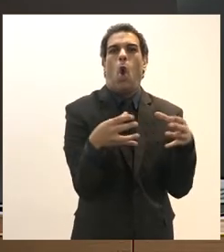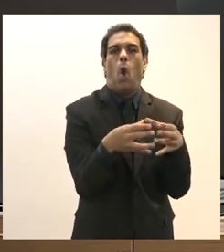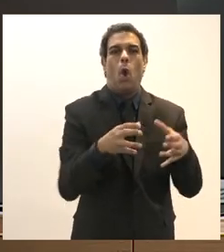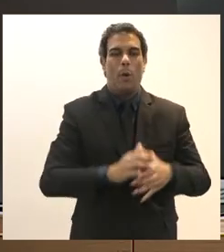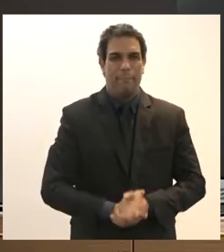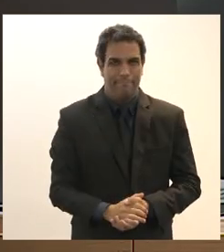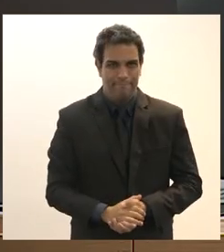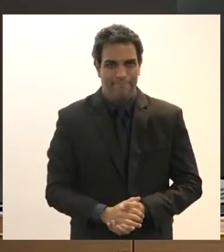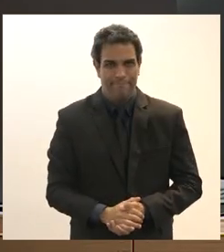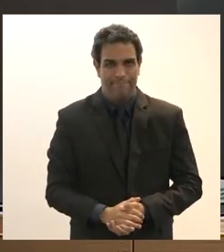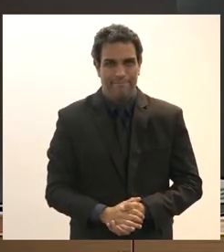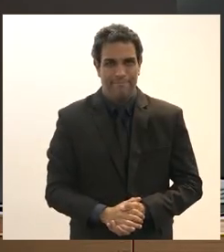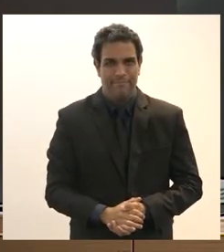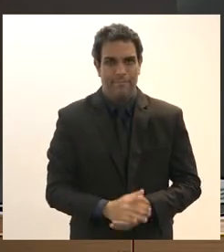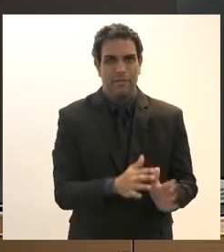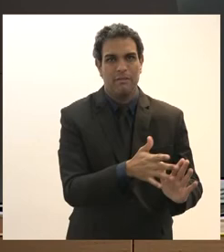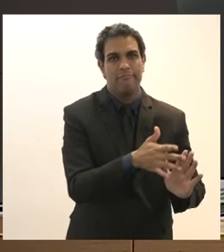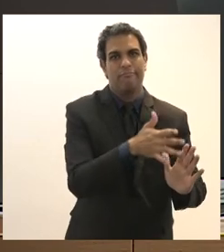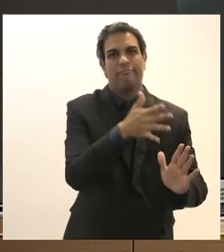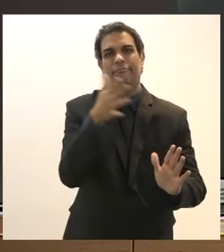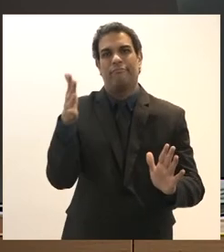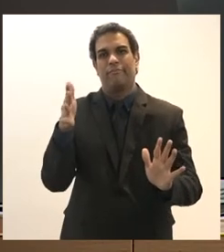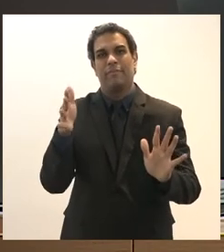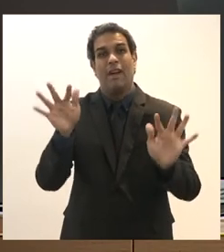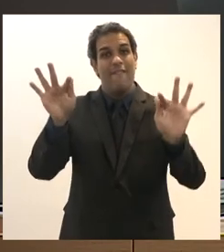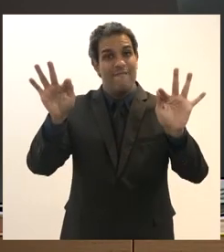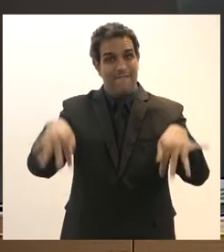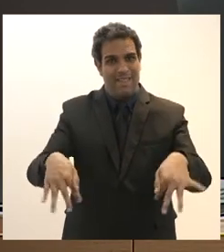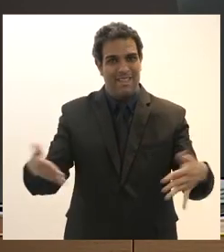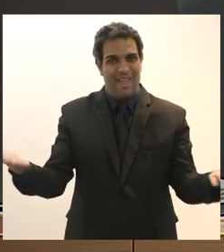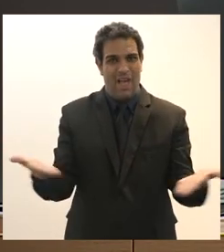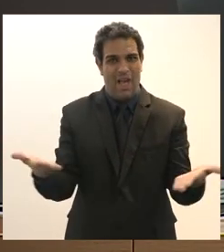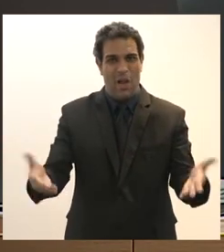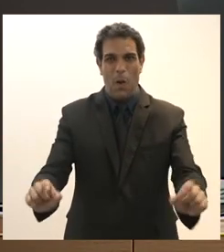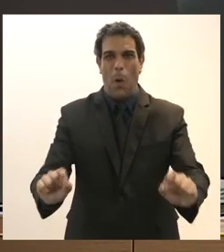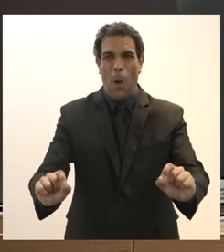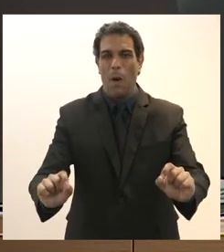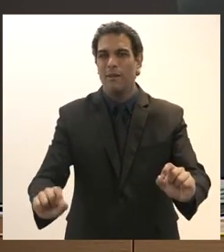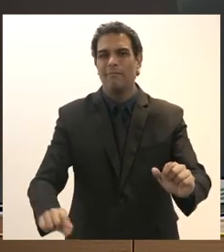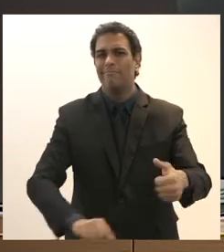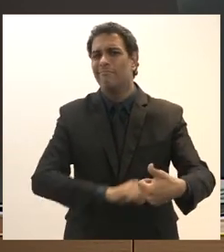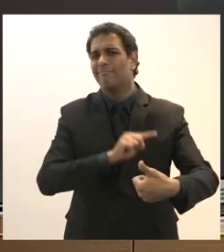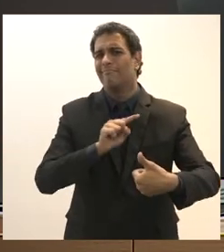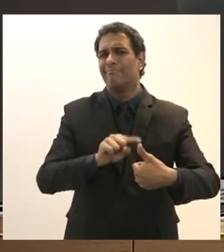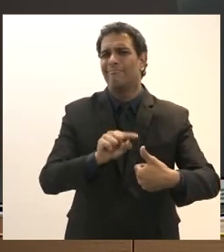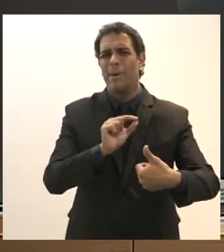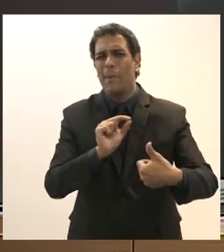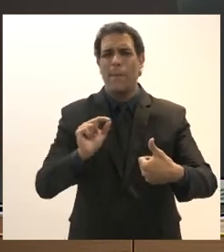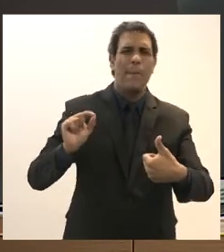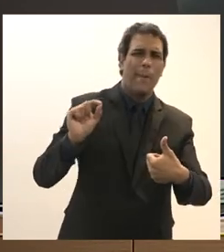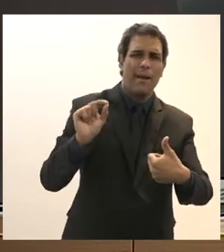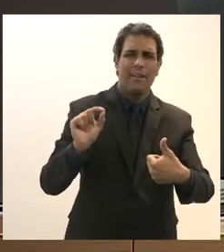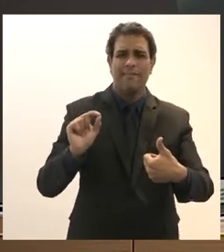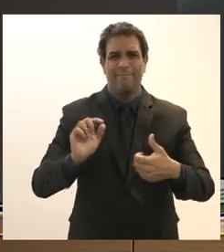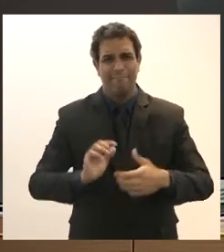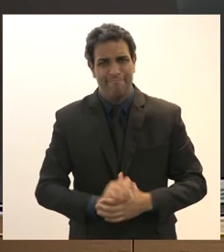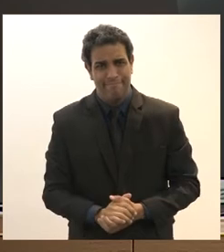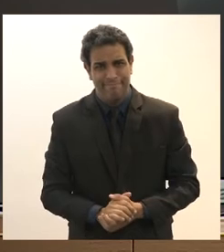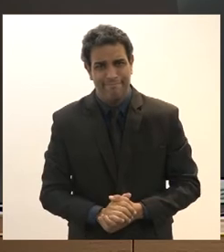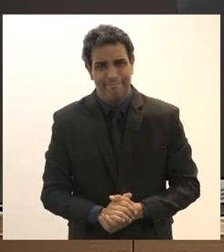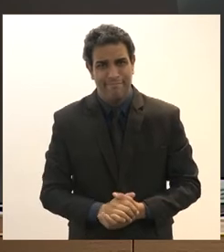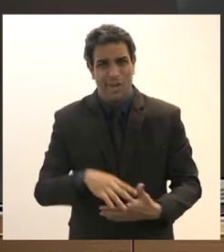quero caminhar para encerrar esse nosso encontro na parte da tarde primeiro dizendo que o